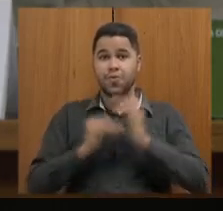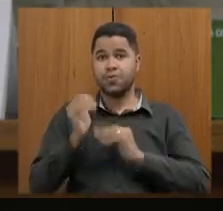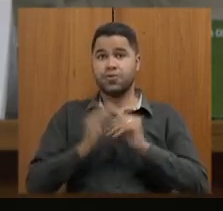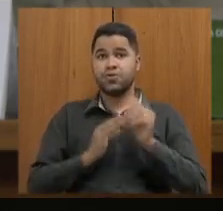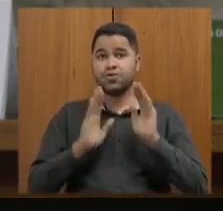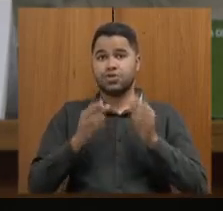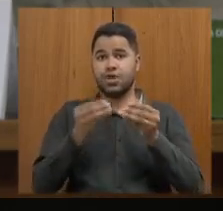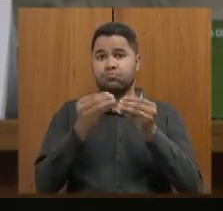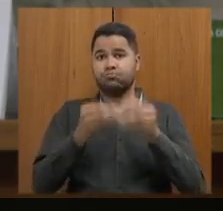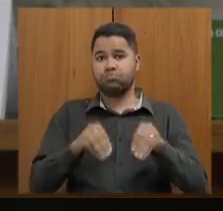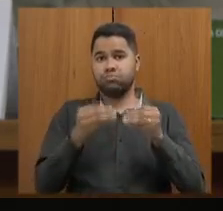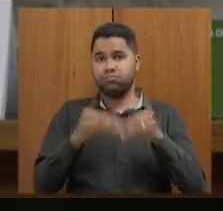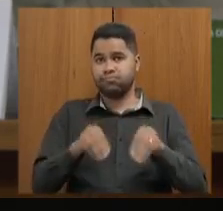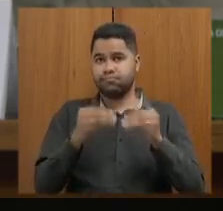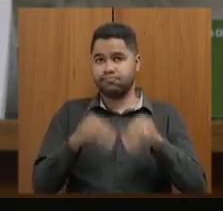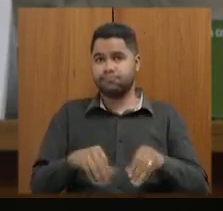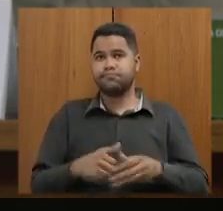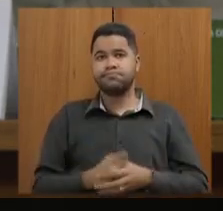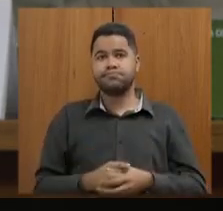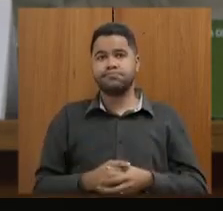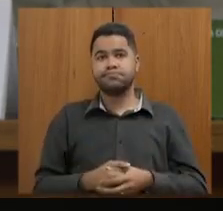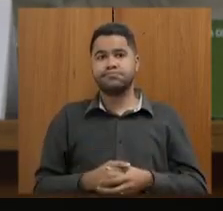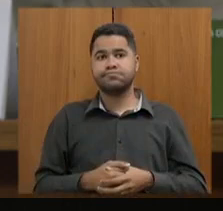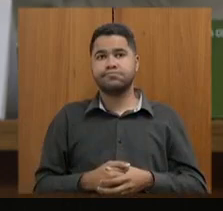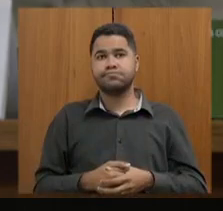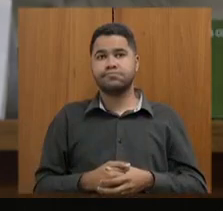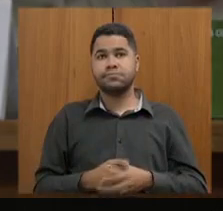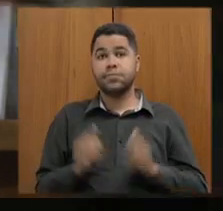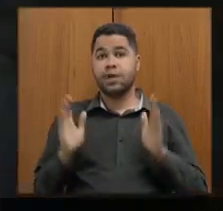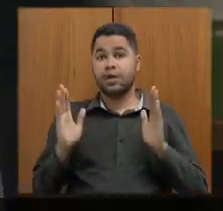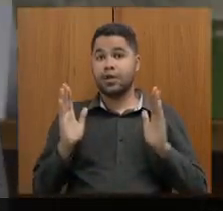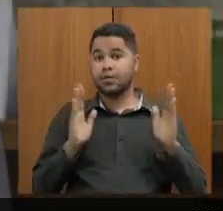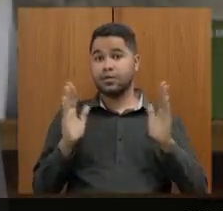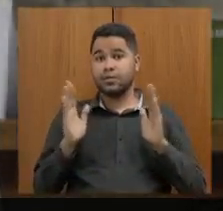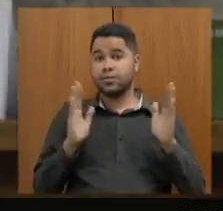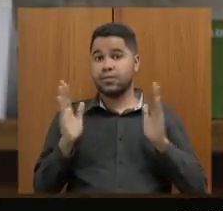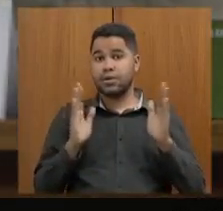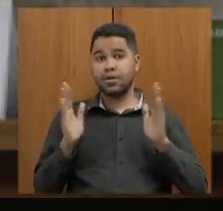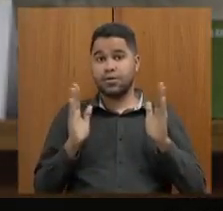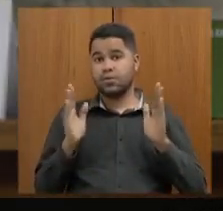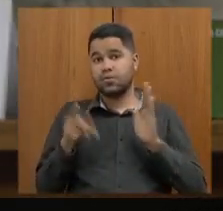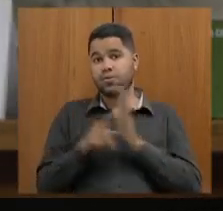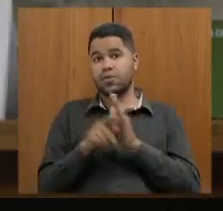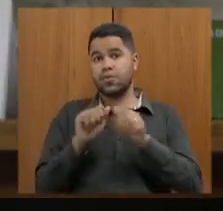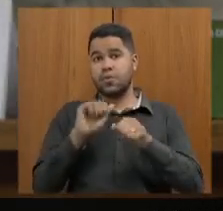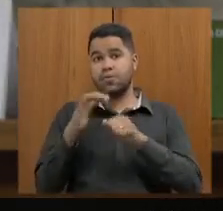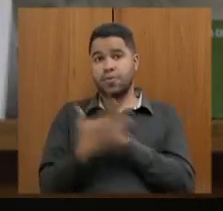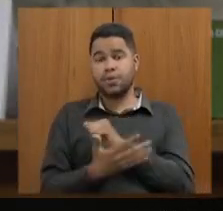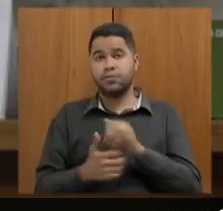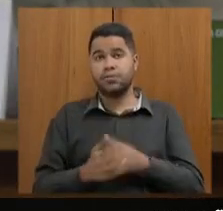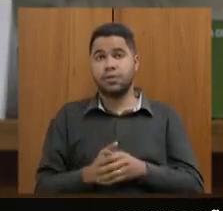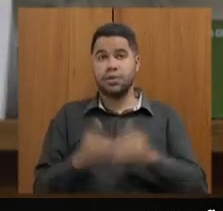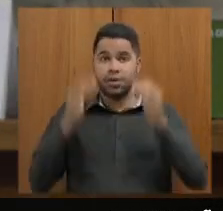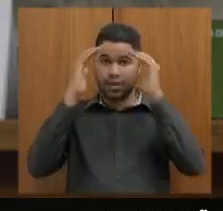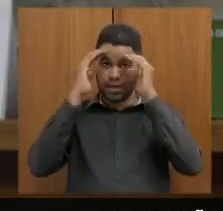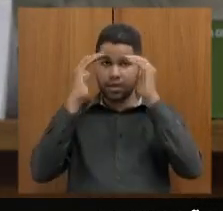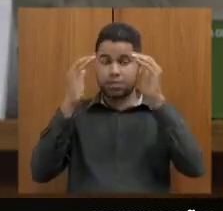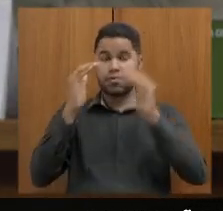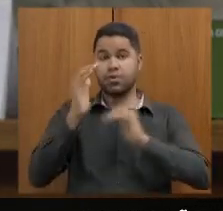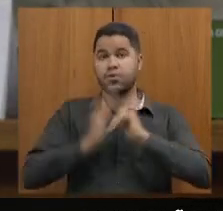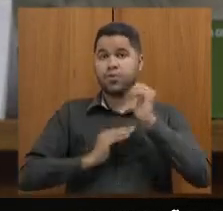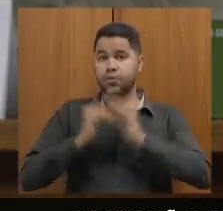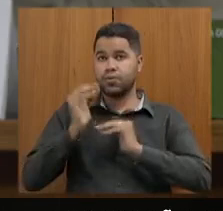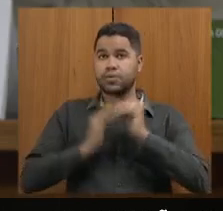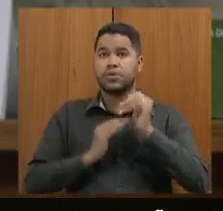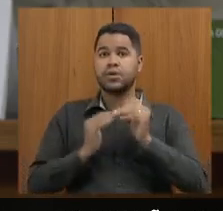esse período da pandemia. Eu acho que, em respeito a esses profissionais, a gente